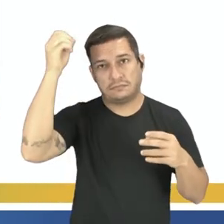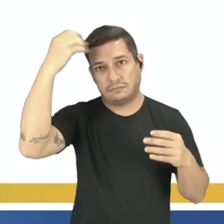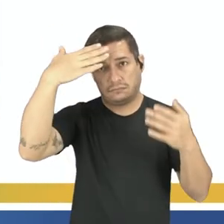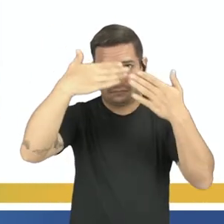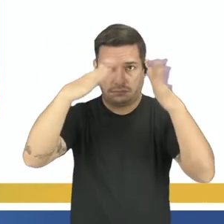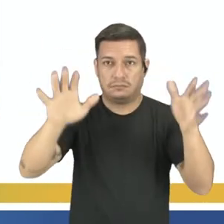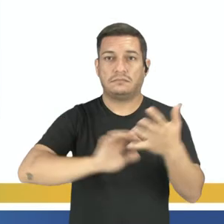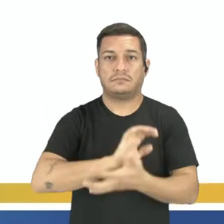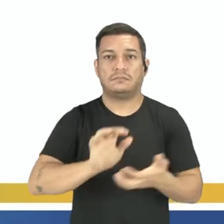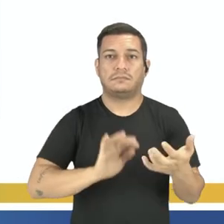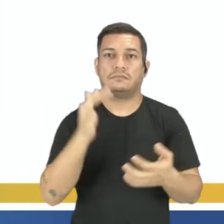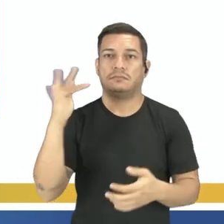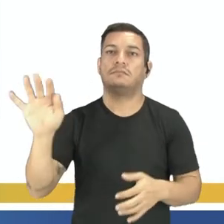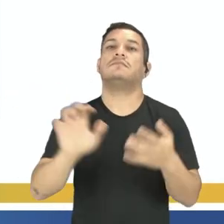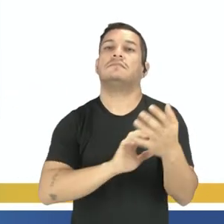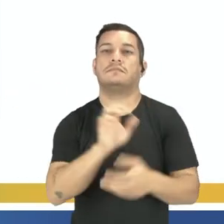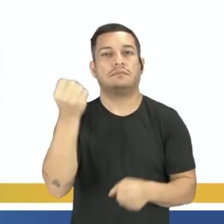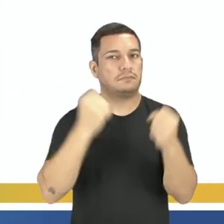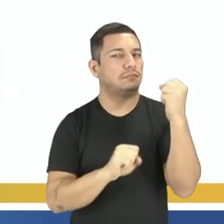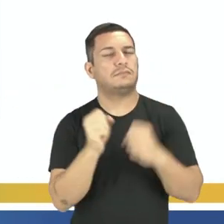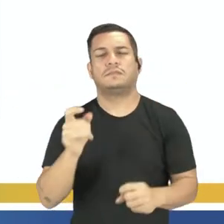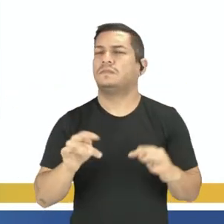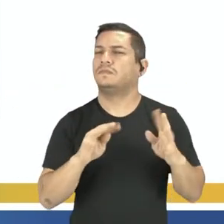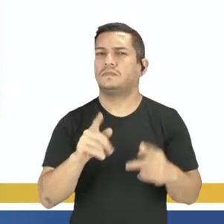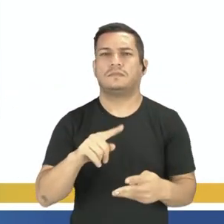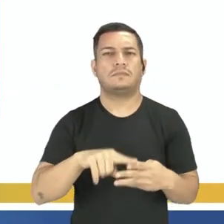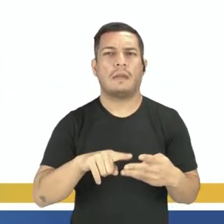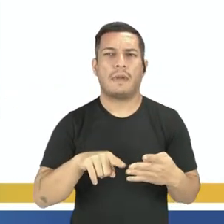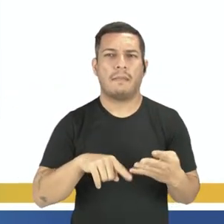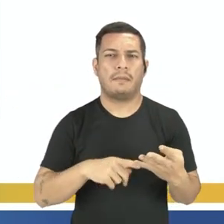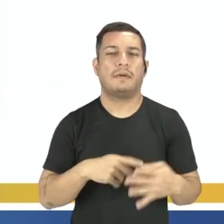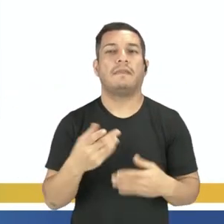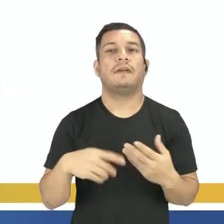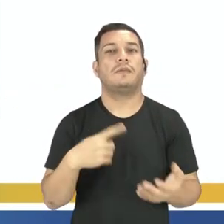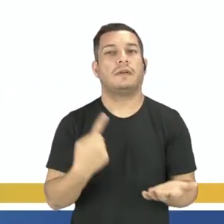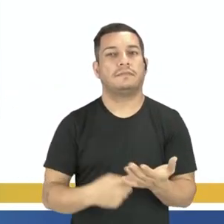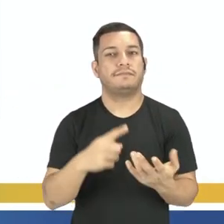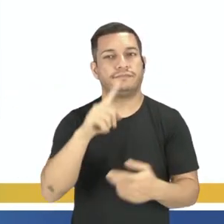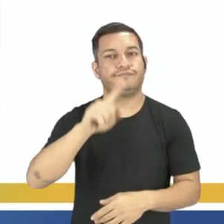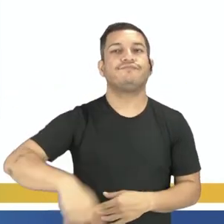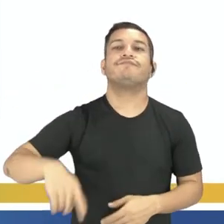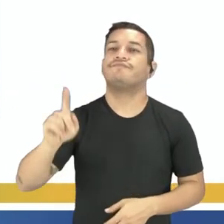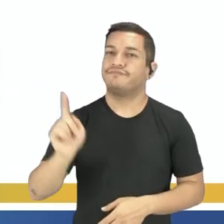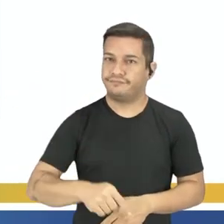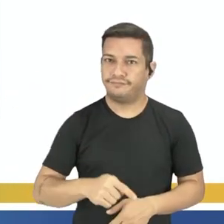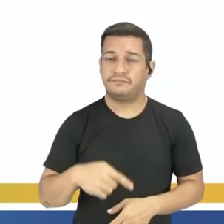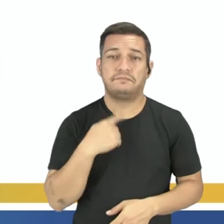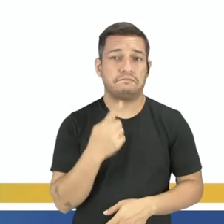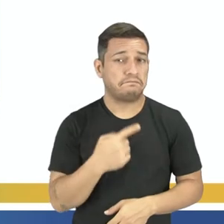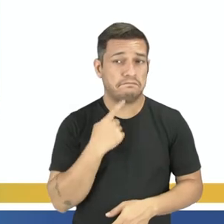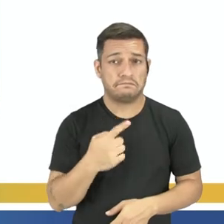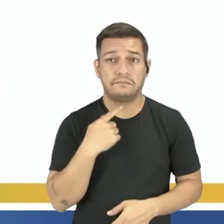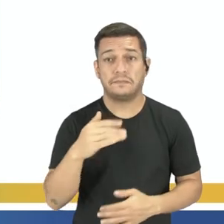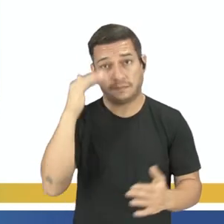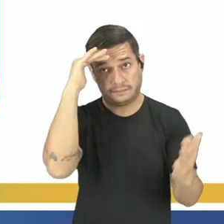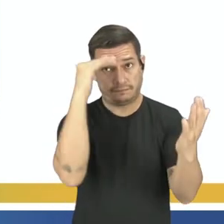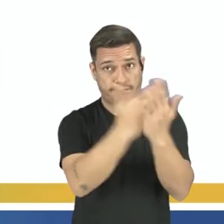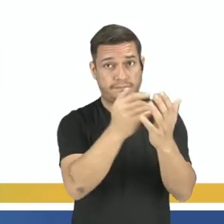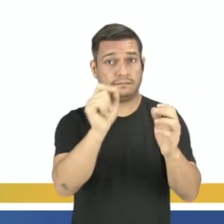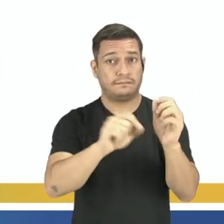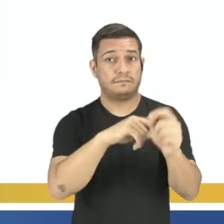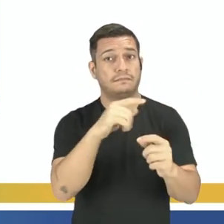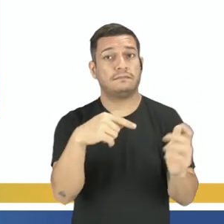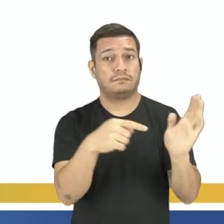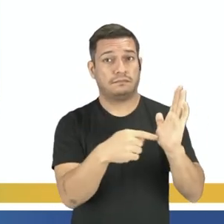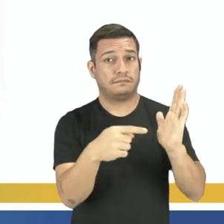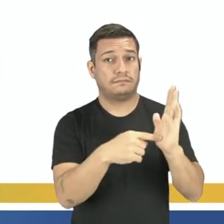Francesa, a Revolução Industrial, tudo isso vai impactar para a quebra do Pacto Colonial. Ninguém vai mais querer obedecer esse